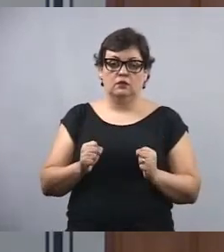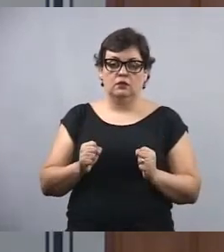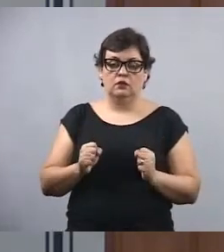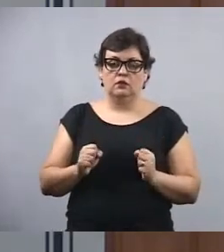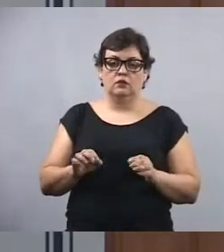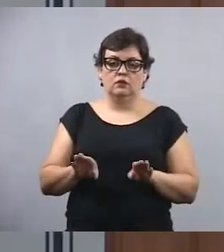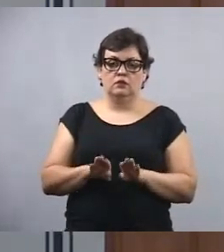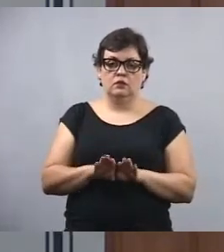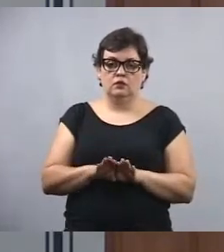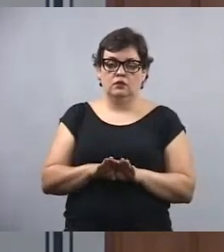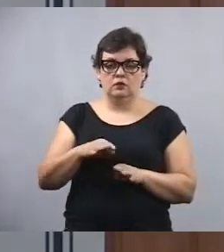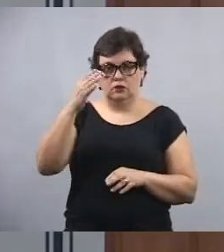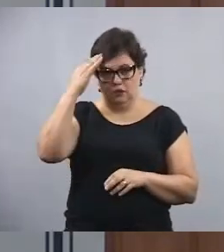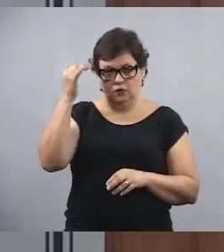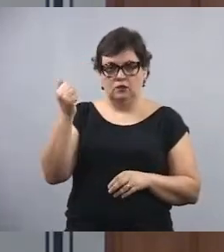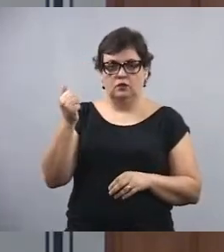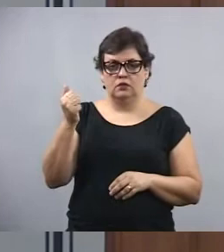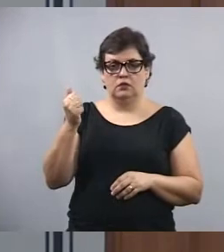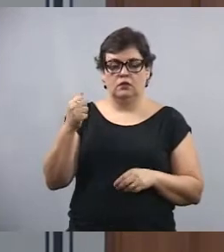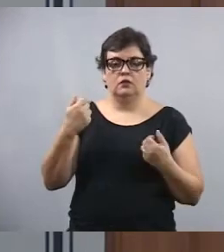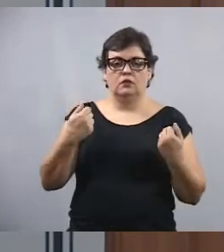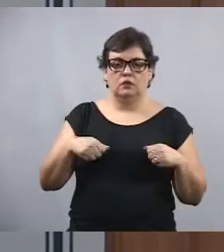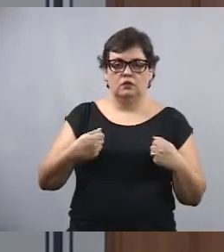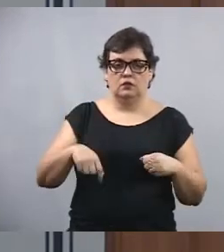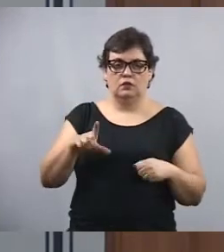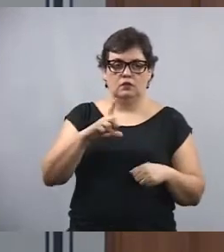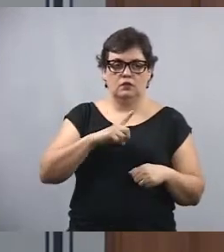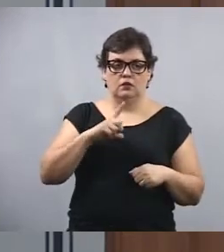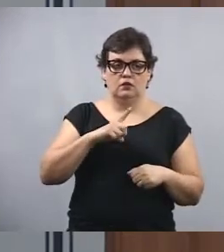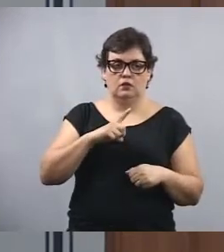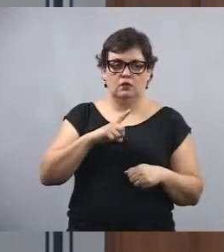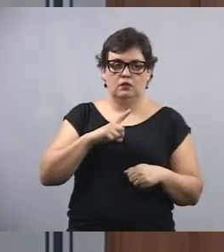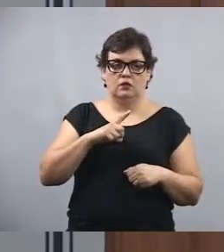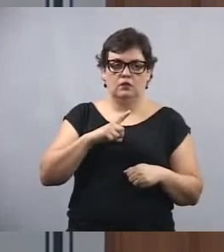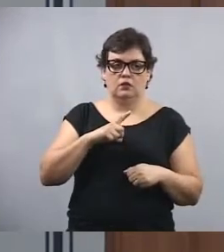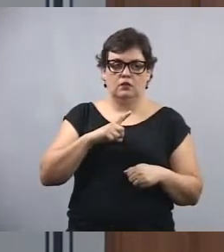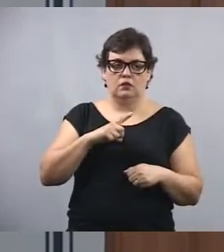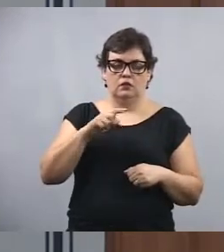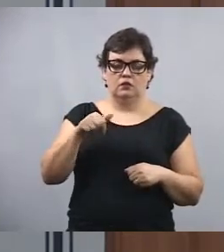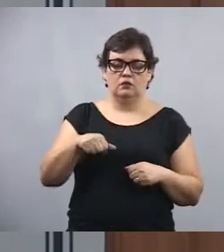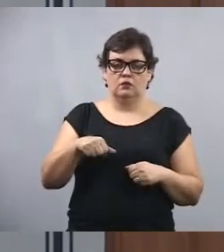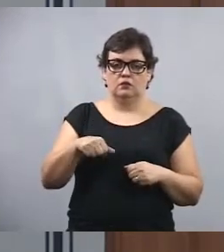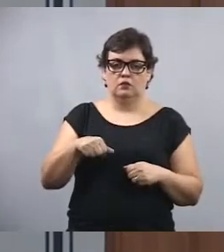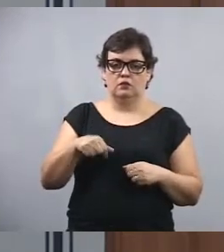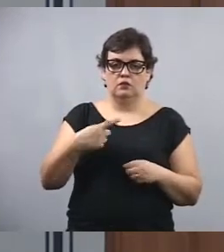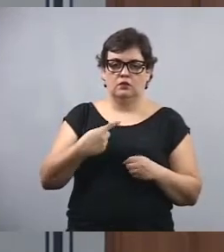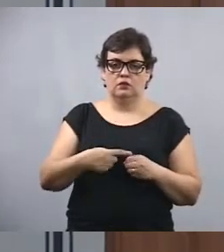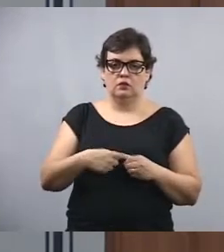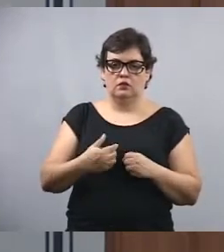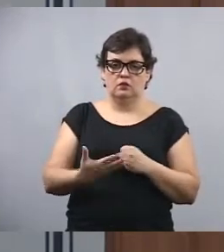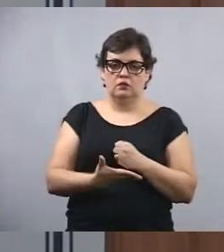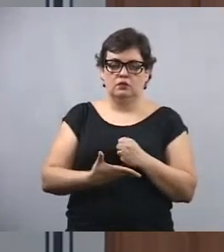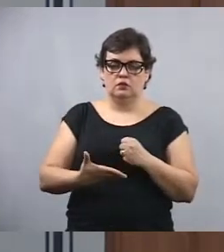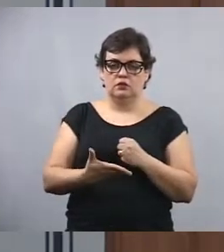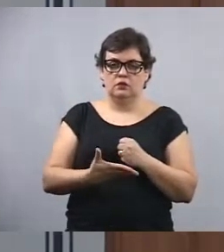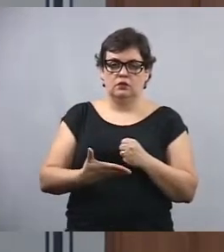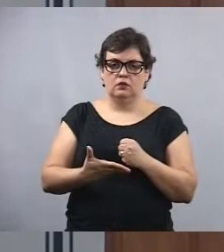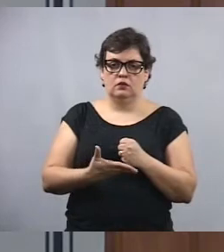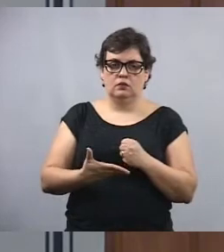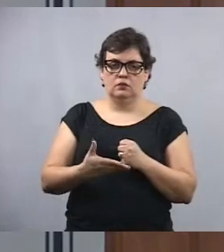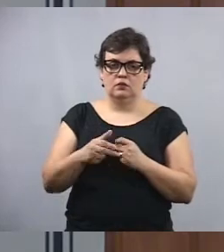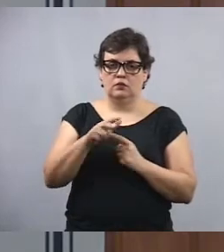sabe da necessidade de termos, vereador Danilo, aqui na nossa cidade, a base, o